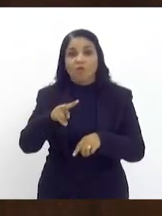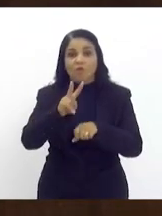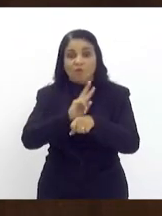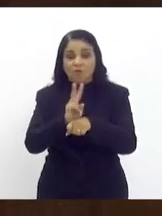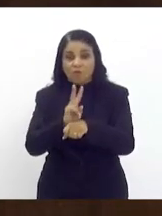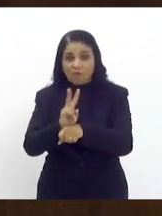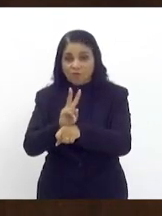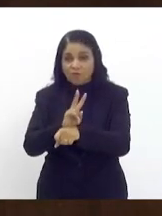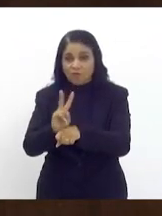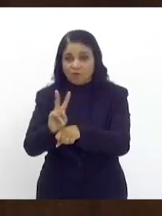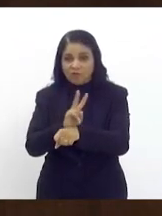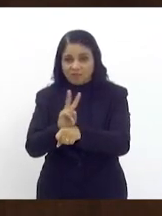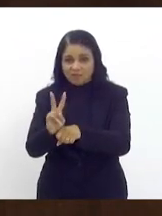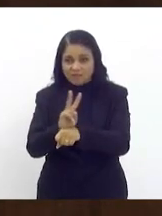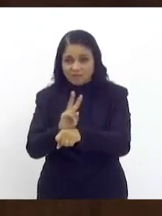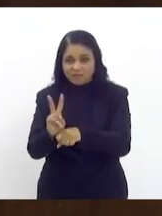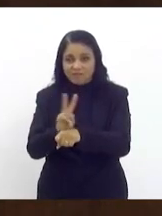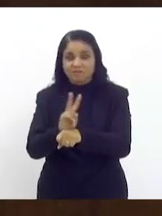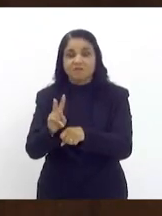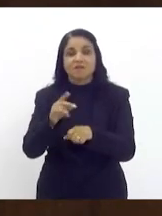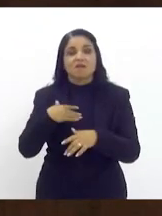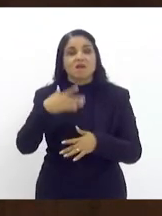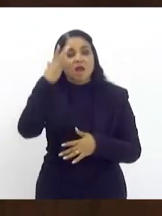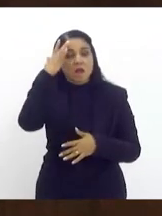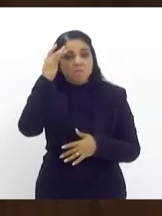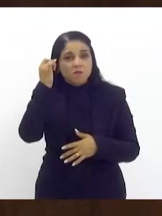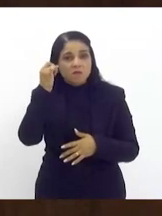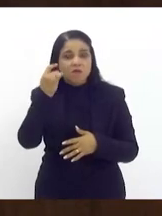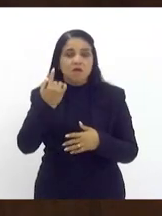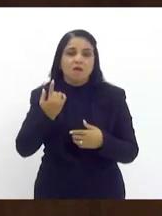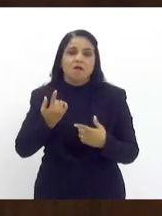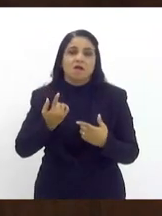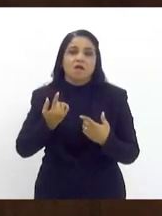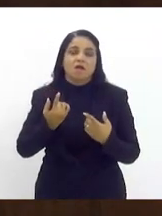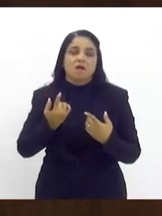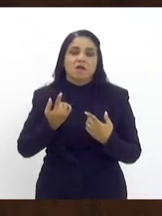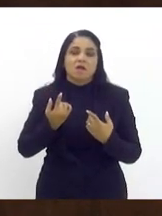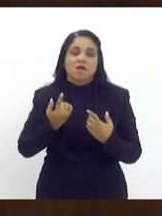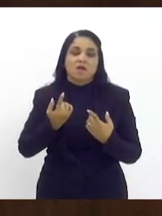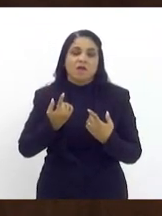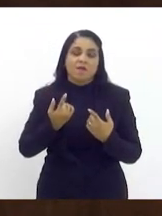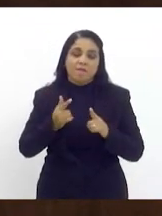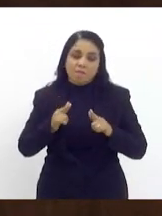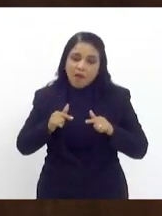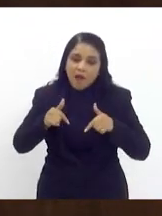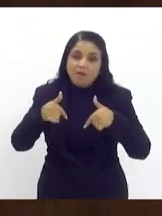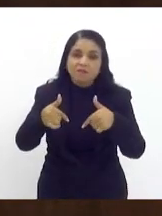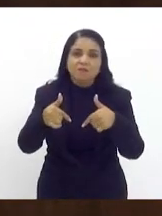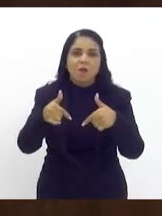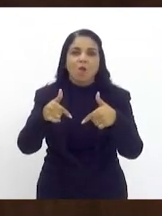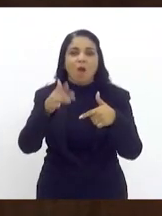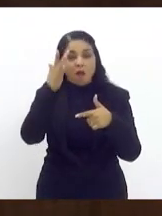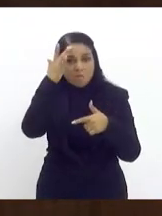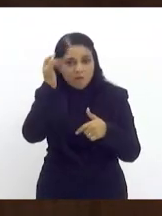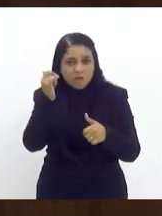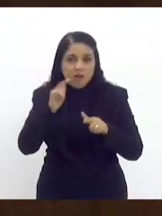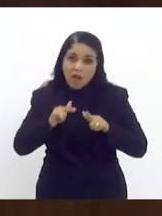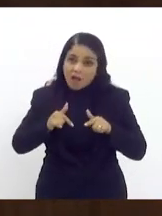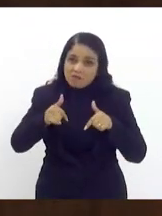combate e conscientização contra a violência à pessoa idosa. Então,